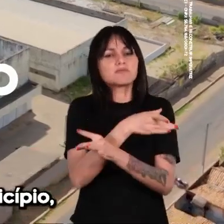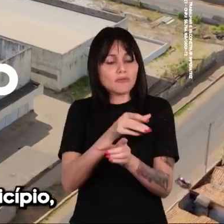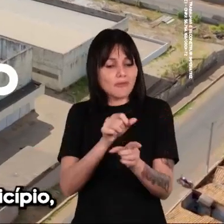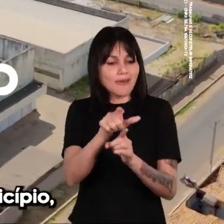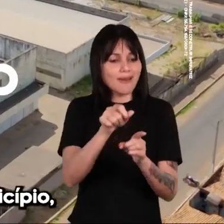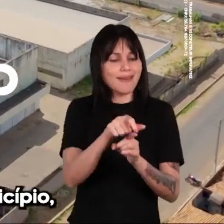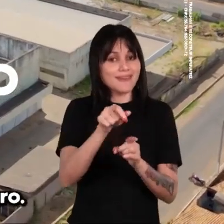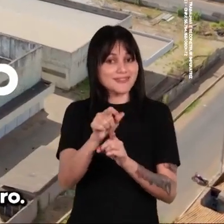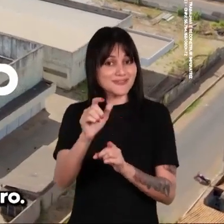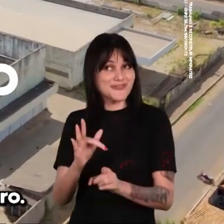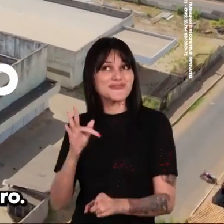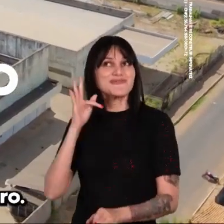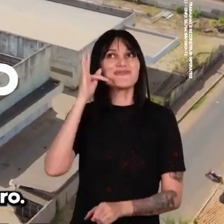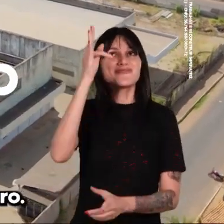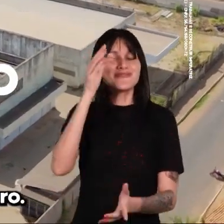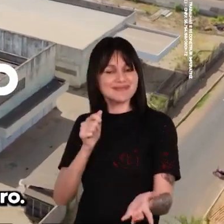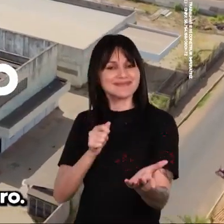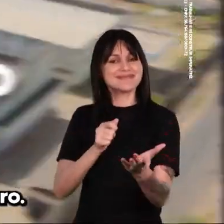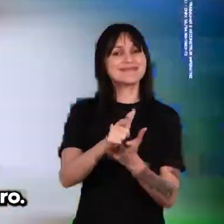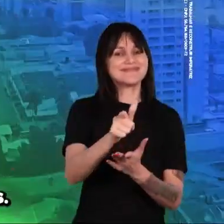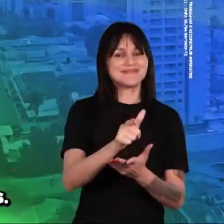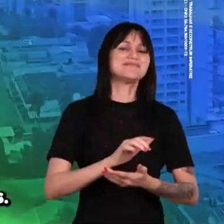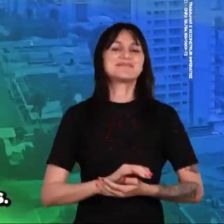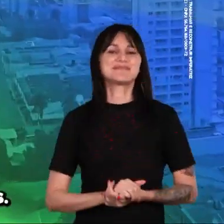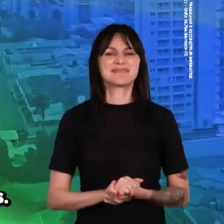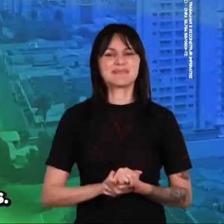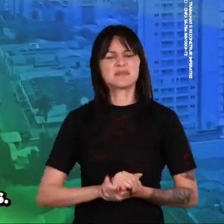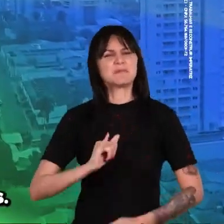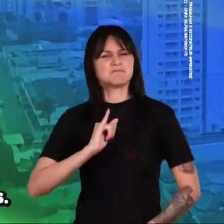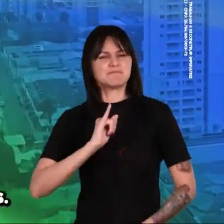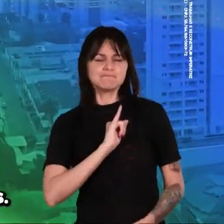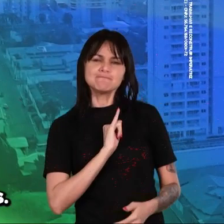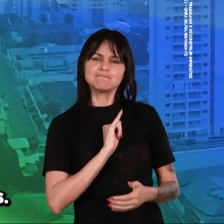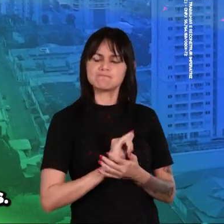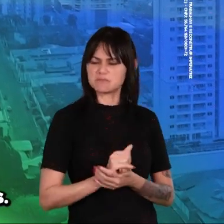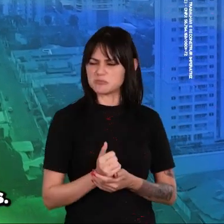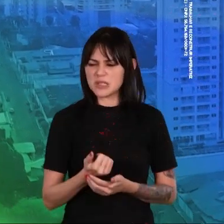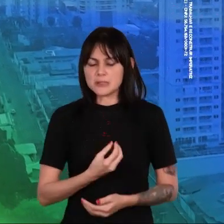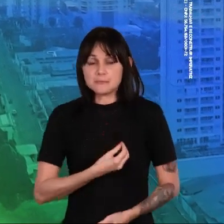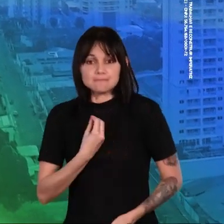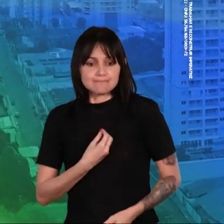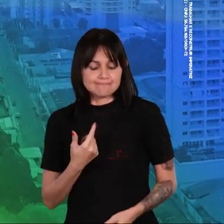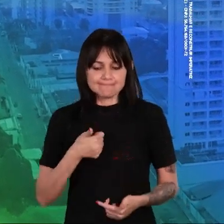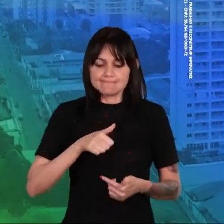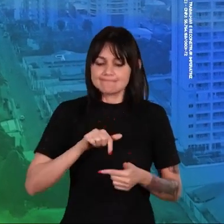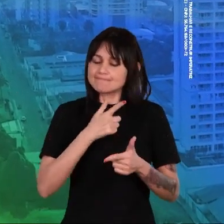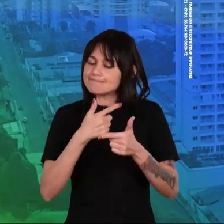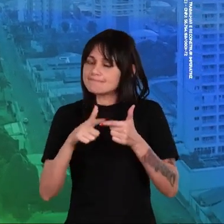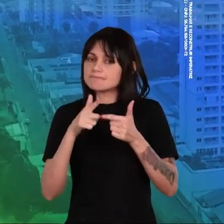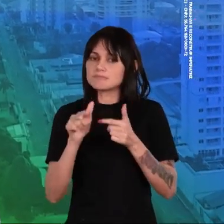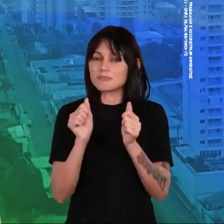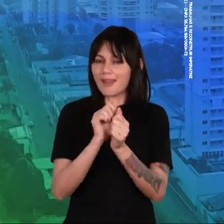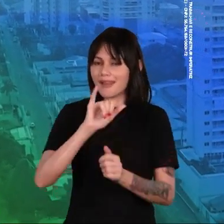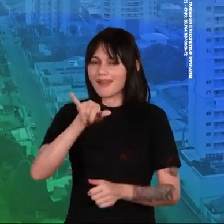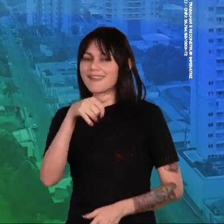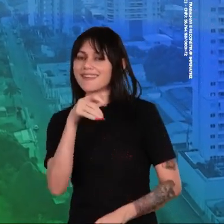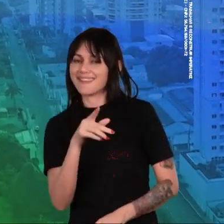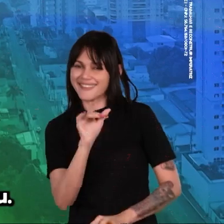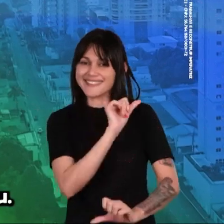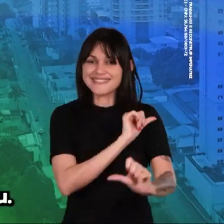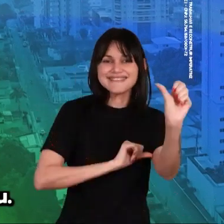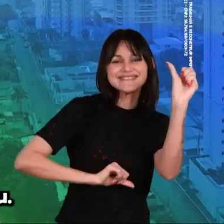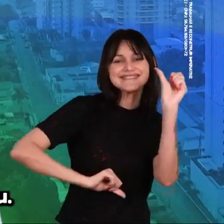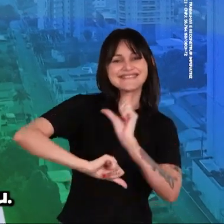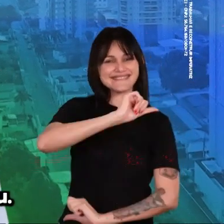hospital para o município, com previsão de compra no futuro. Imperatriz vive seus piores dias e foi JP, vai ser reconstruída.